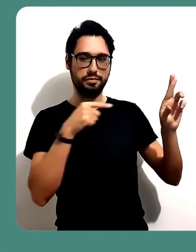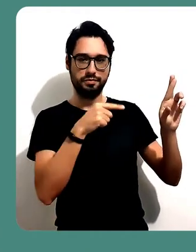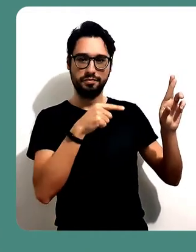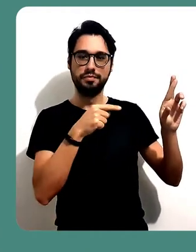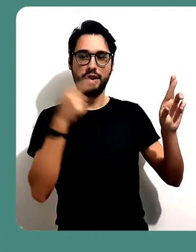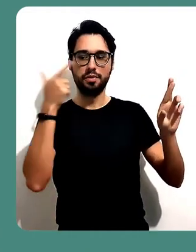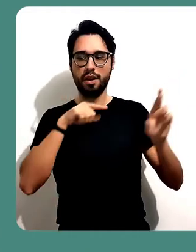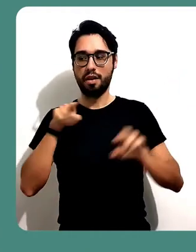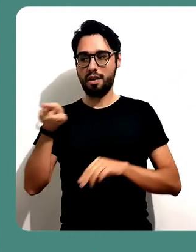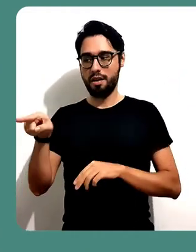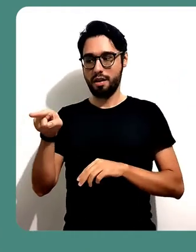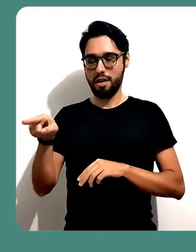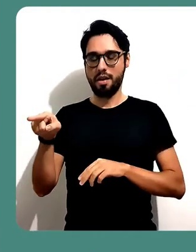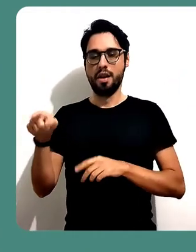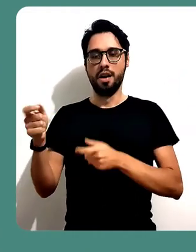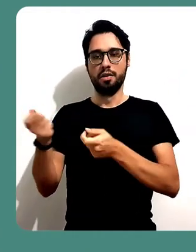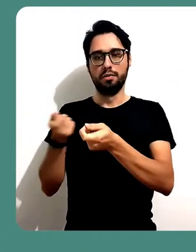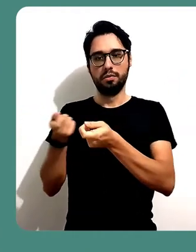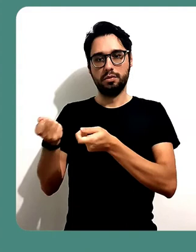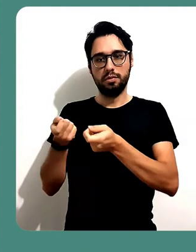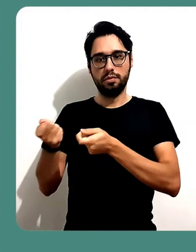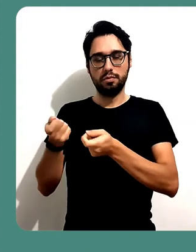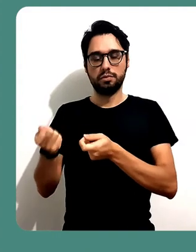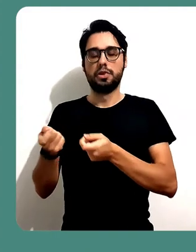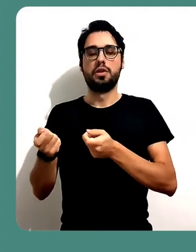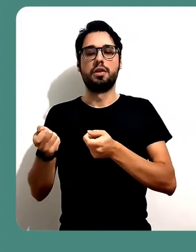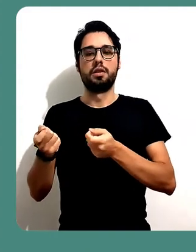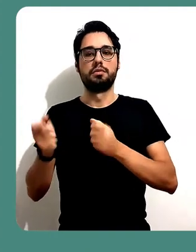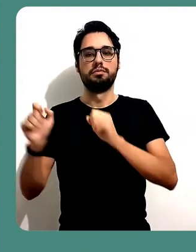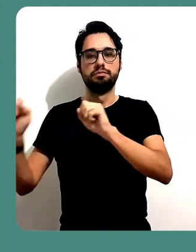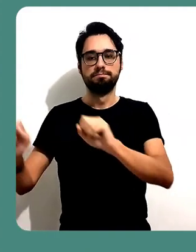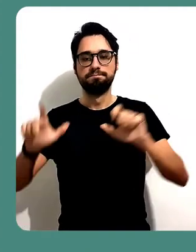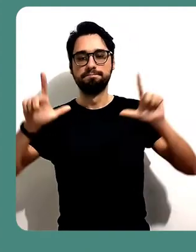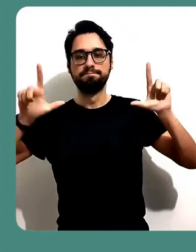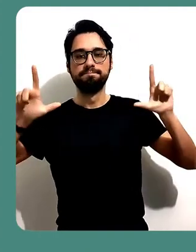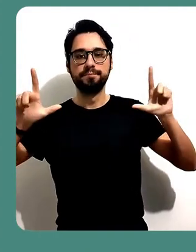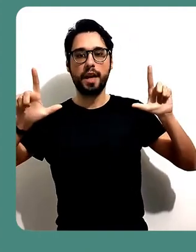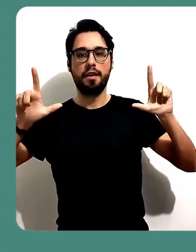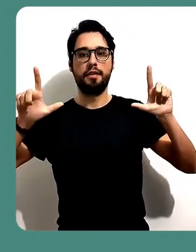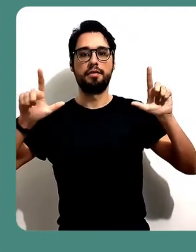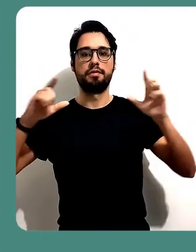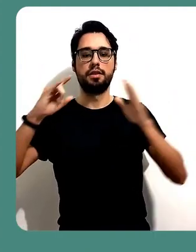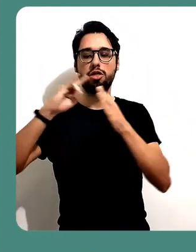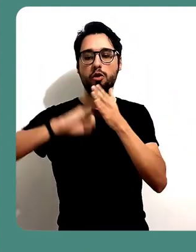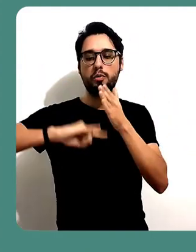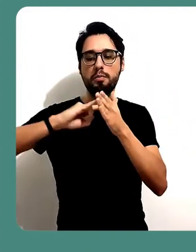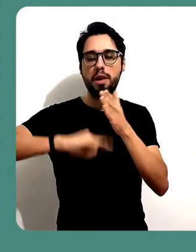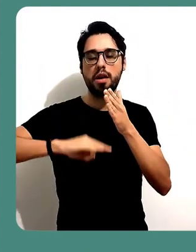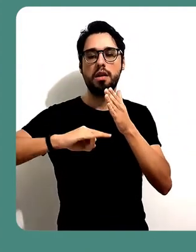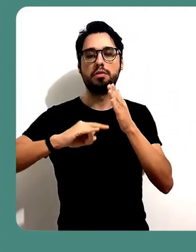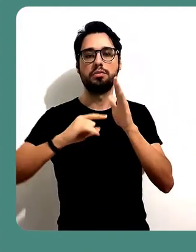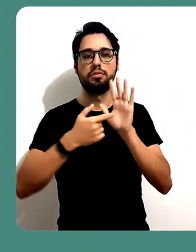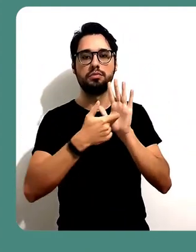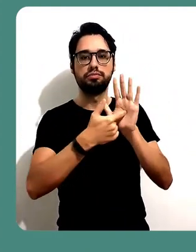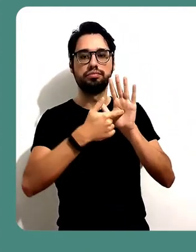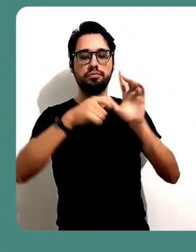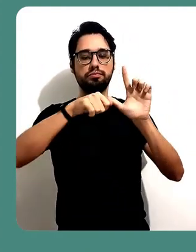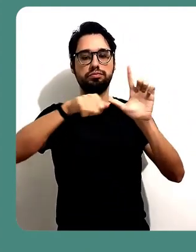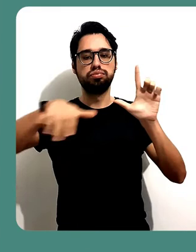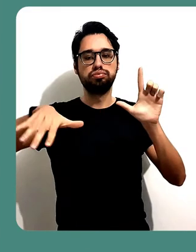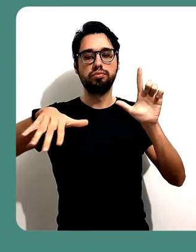passa a controlar as opções de compartilhamento de tela, compartilhamento de documentos, compartilhamento de